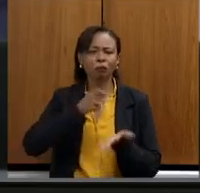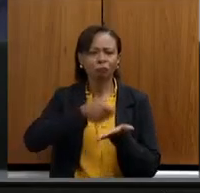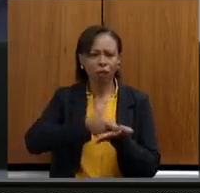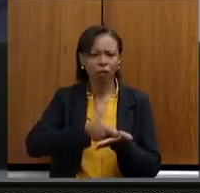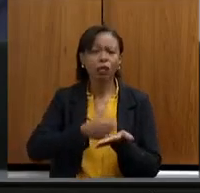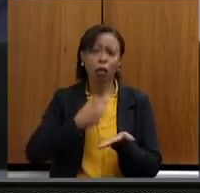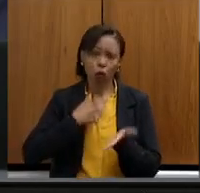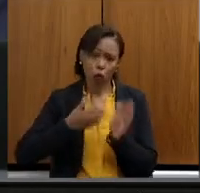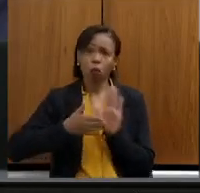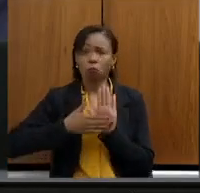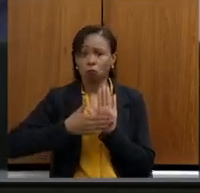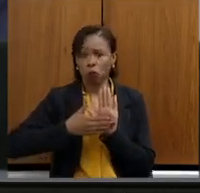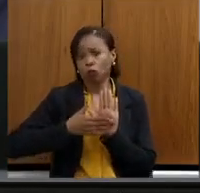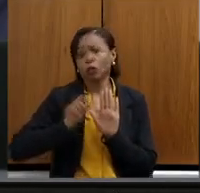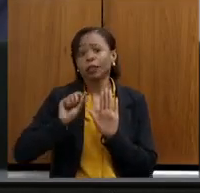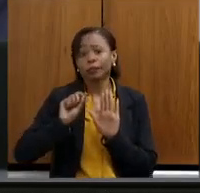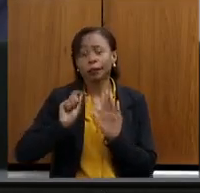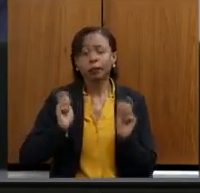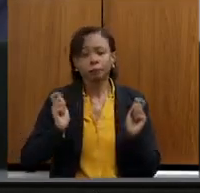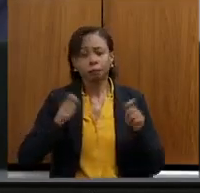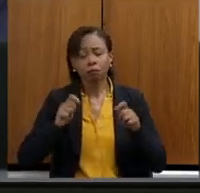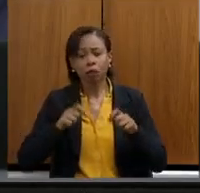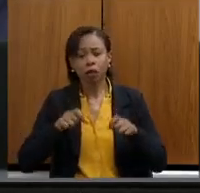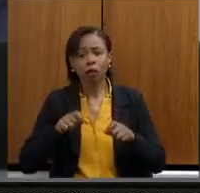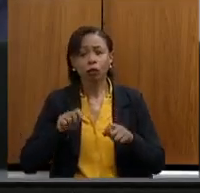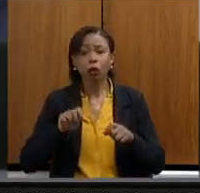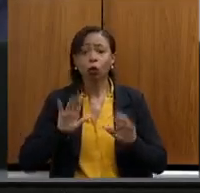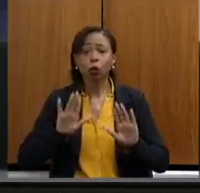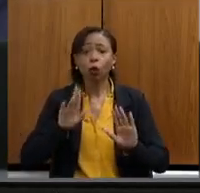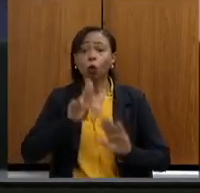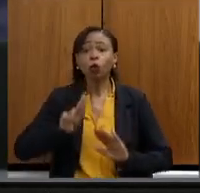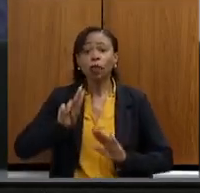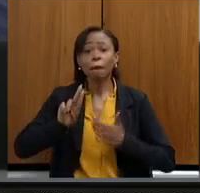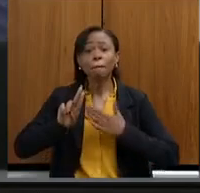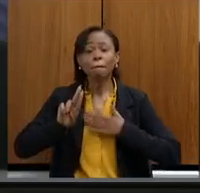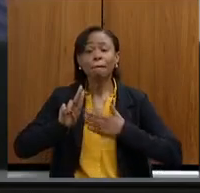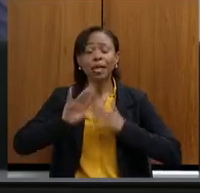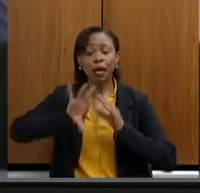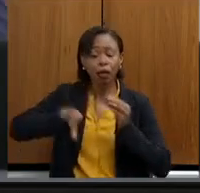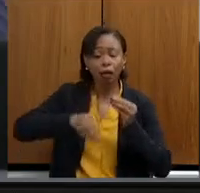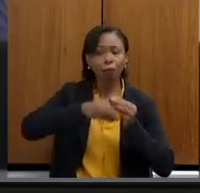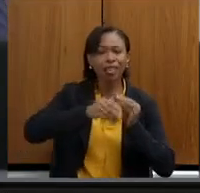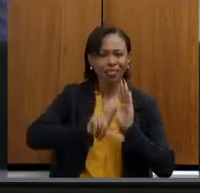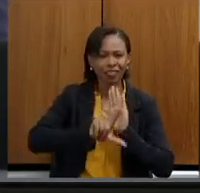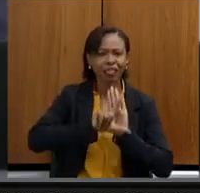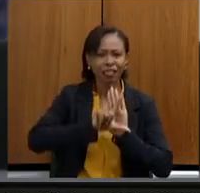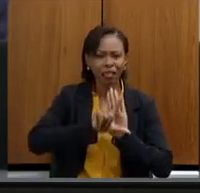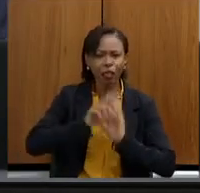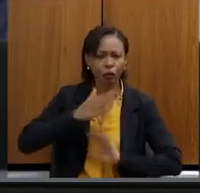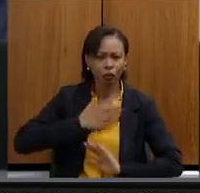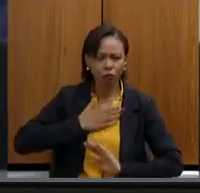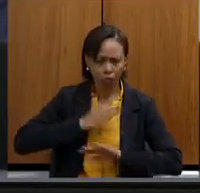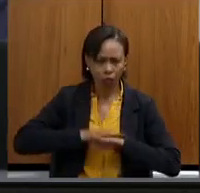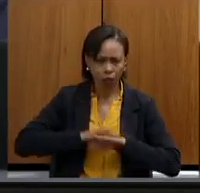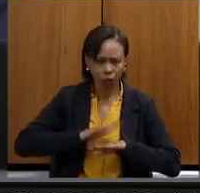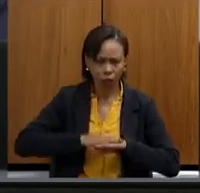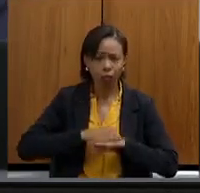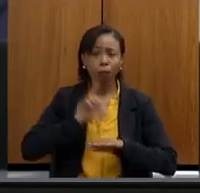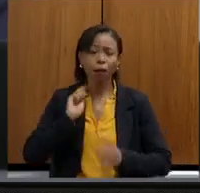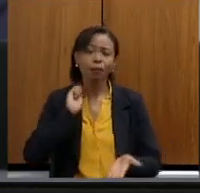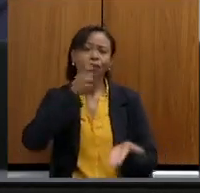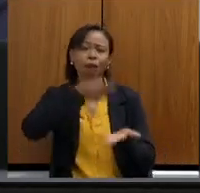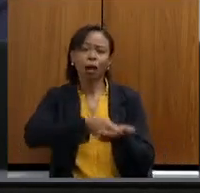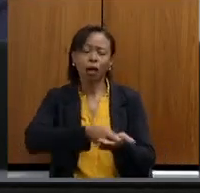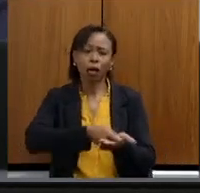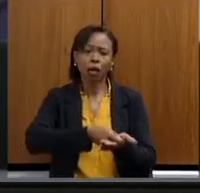eu deixei até a possibilidade de utilizar as minhas emendas parlamentares para que pudesse fazer esse pagamento aos